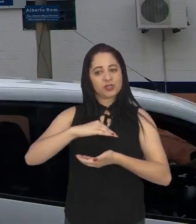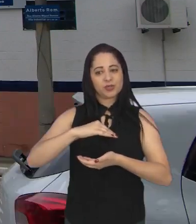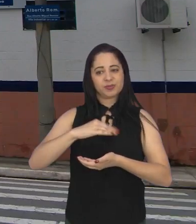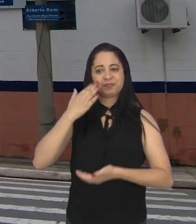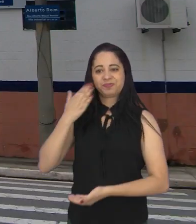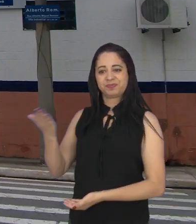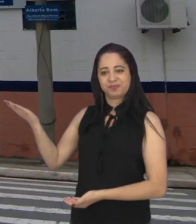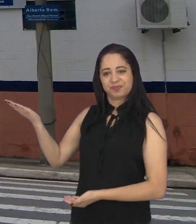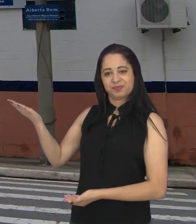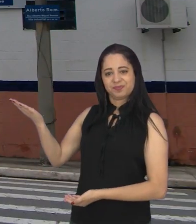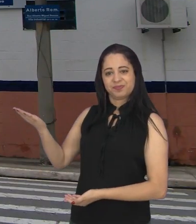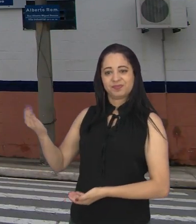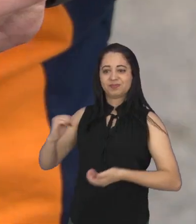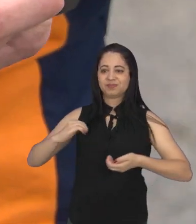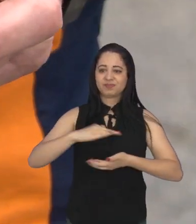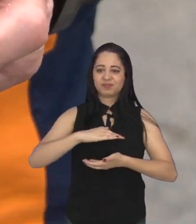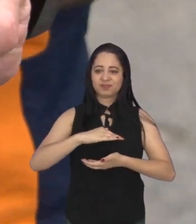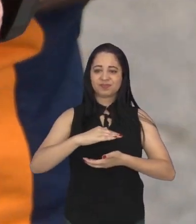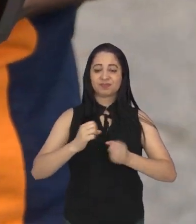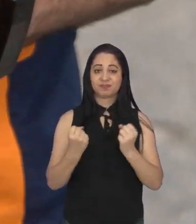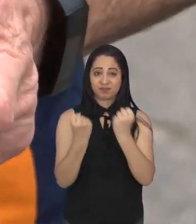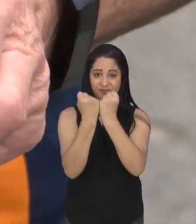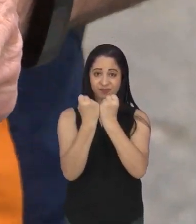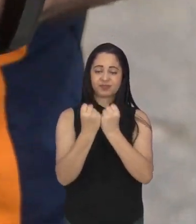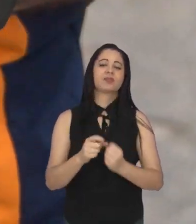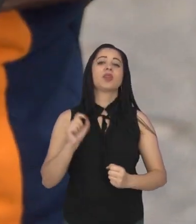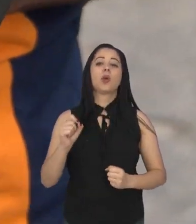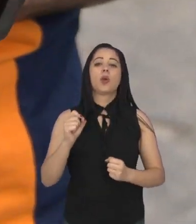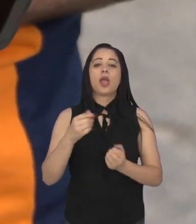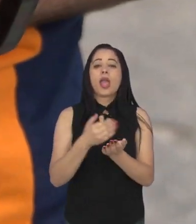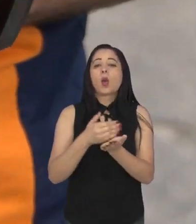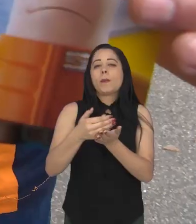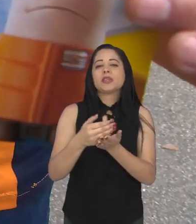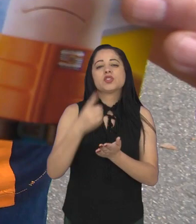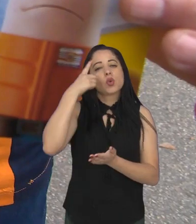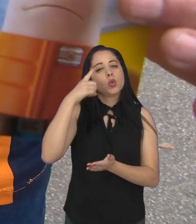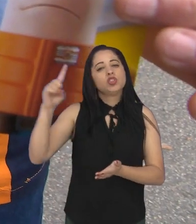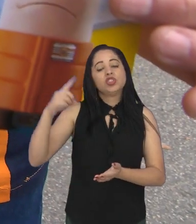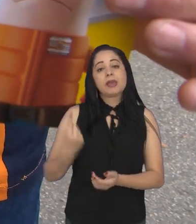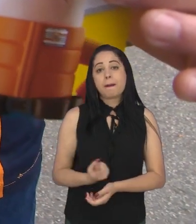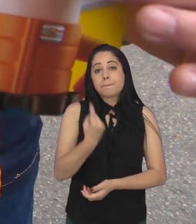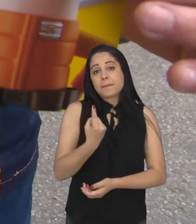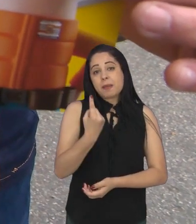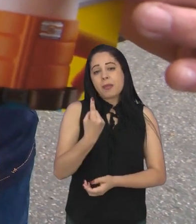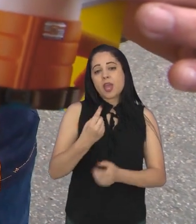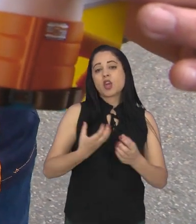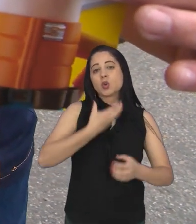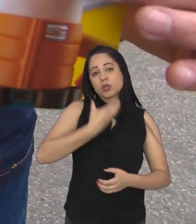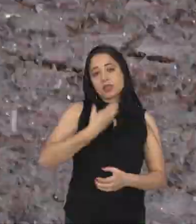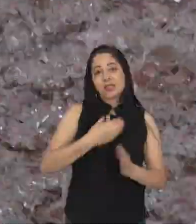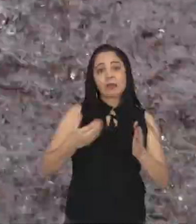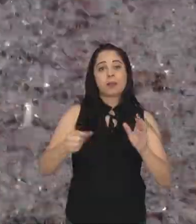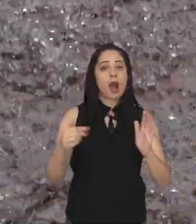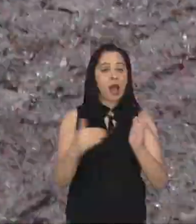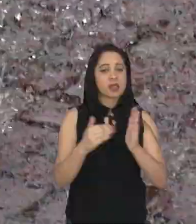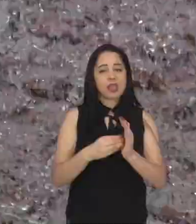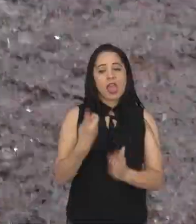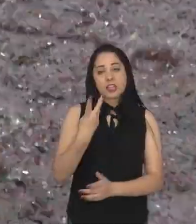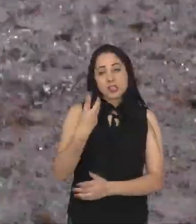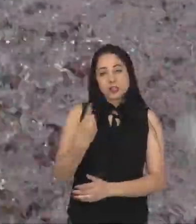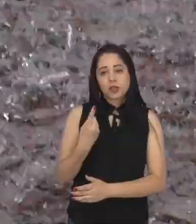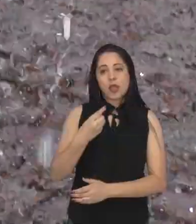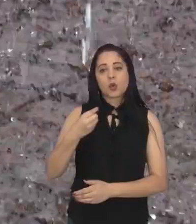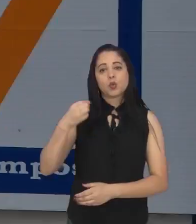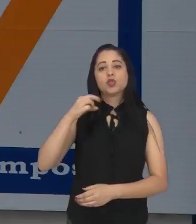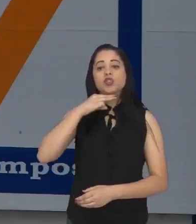Defesa Civil se intensifica por meio da Operação Verão, iniciada dia 1º de dezembro e que vai até o dia 31 de março.